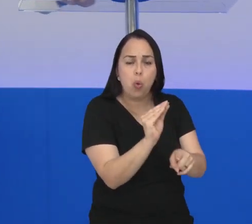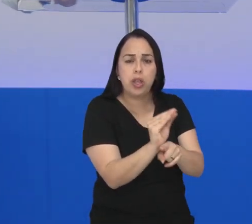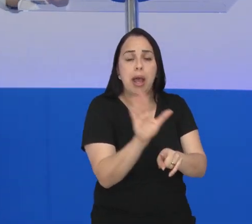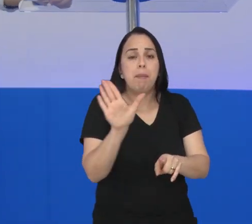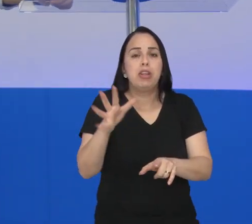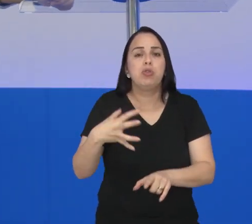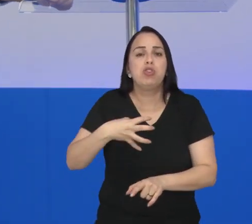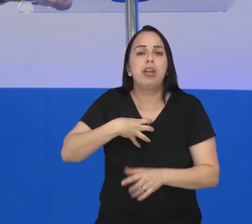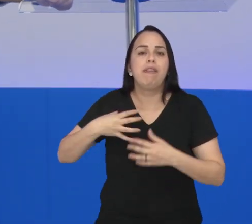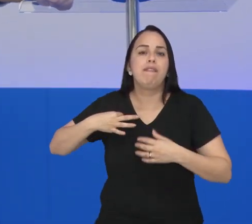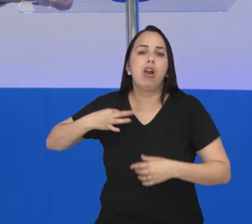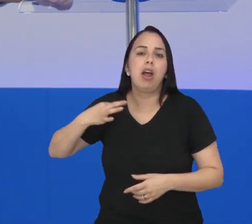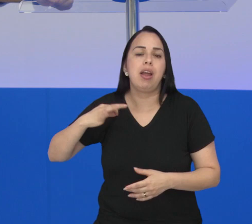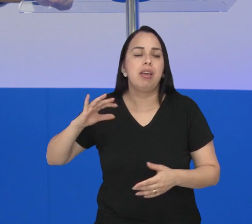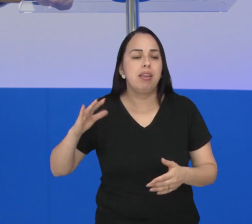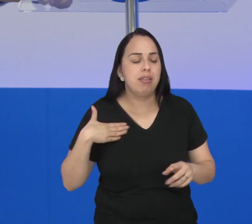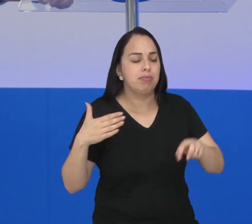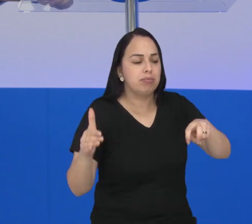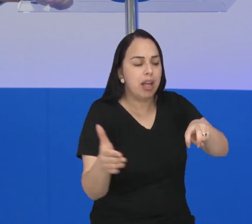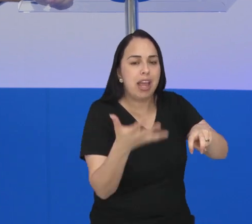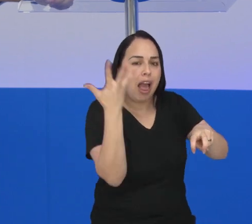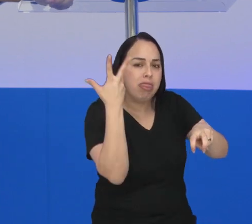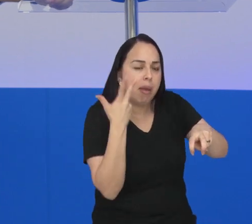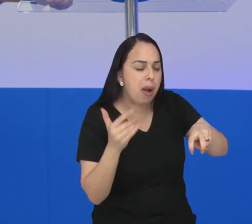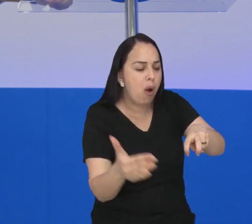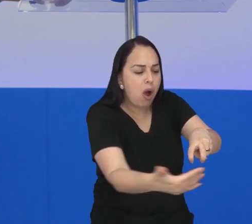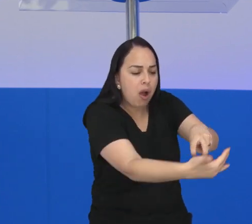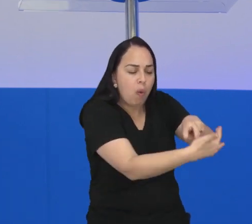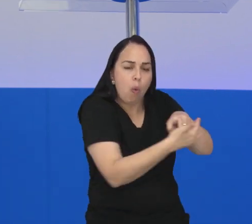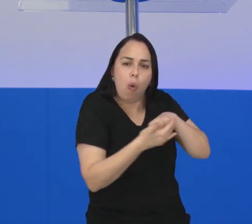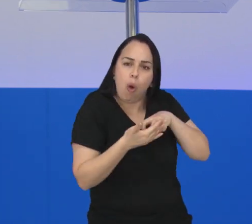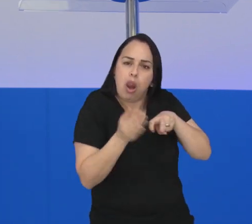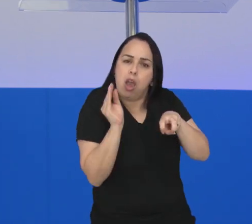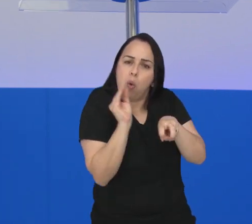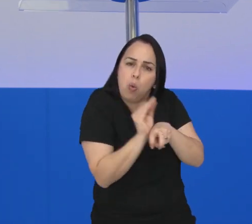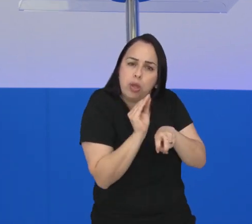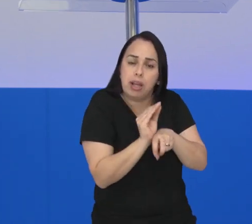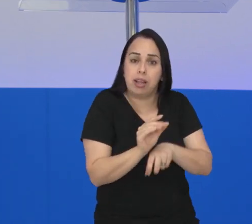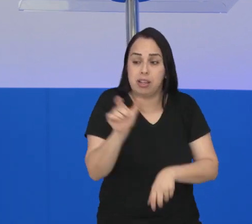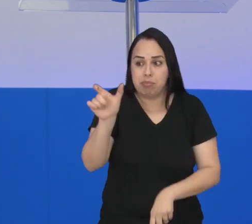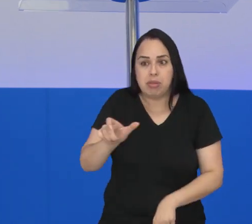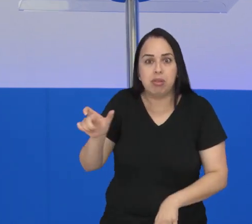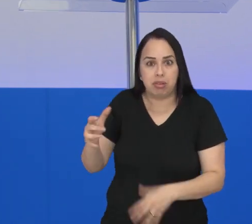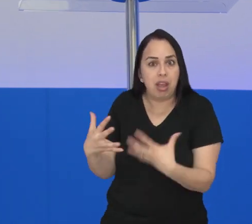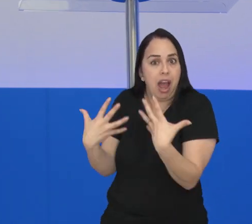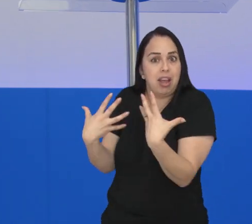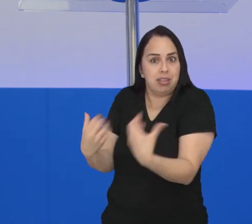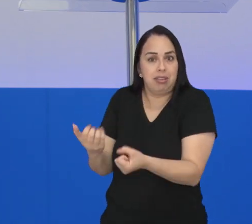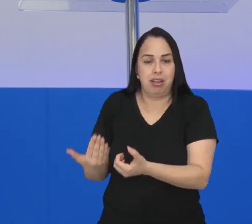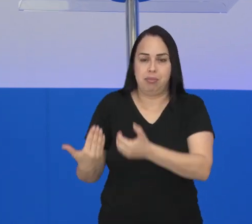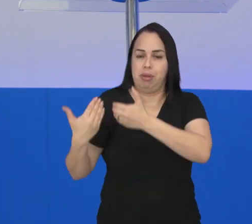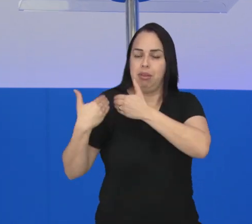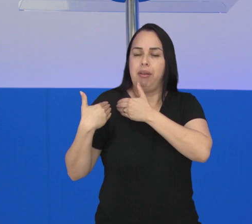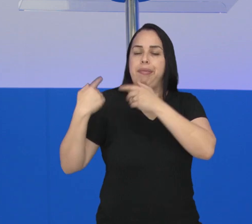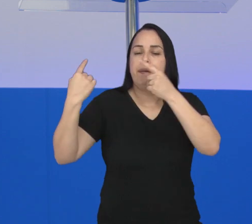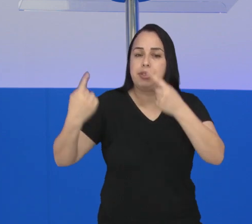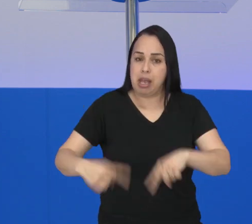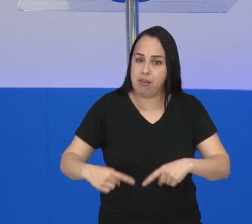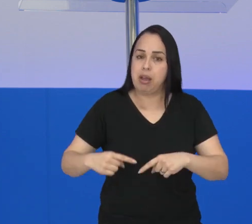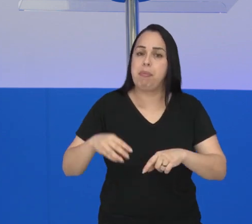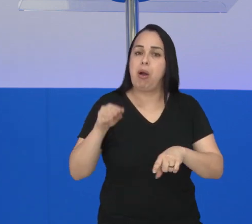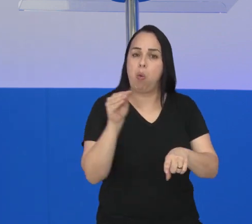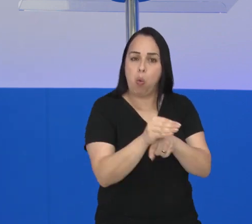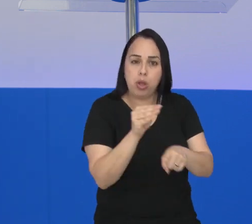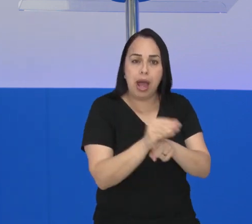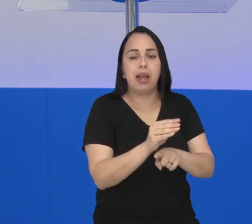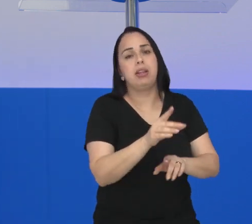maneira voluntária para ajudar, resgatar e acolher animais, os protetores. Quem aceita essa função enfrenta muitos desafios para